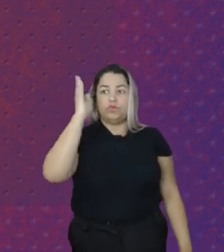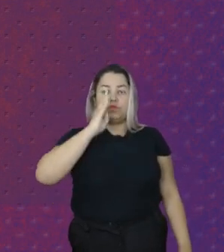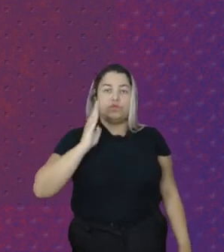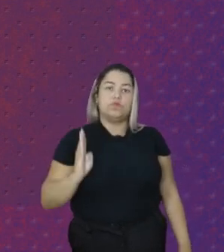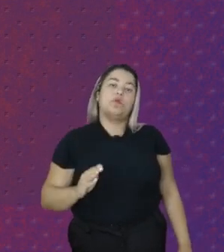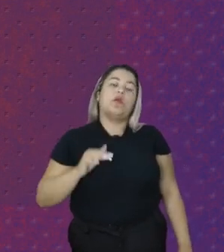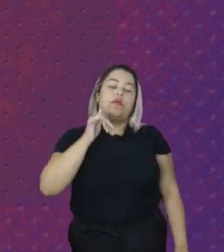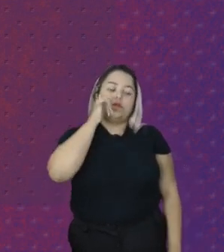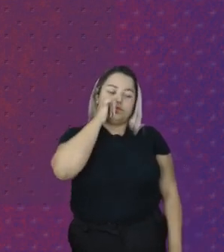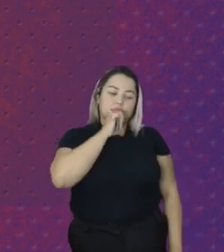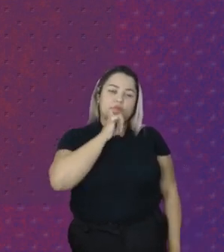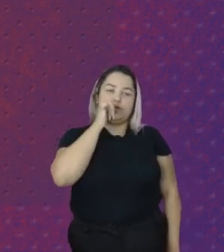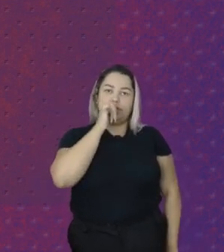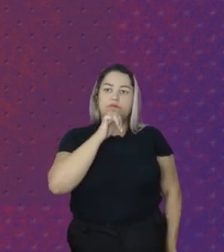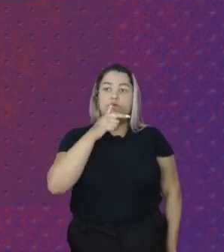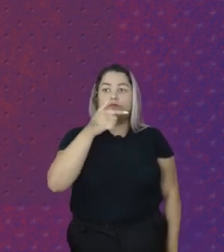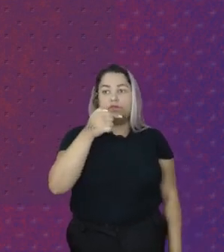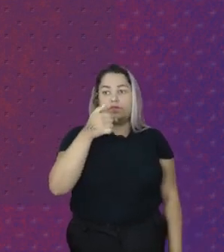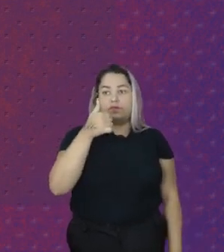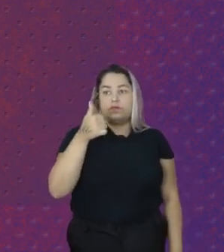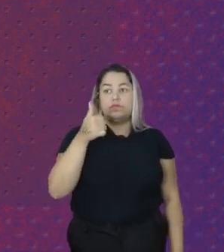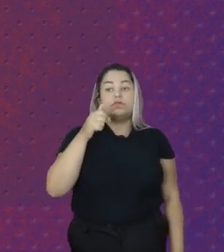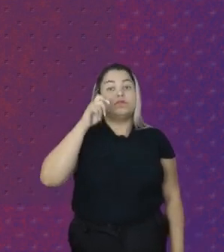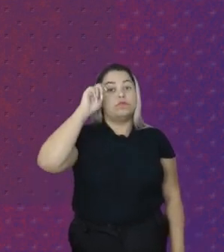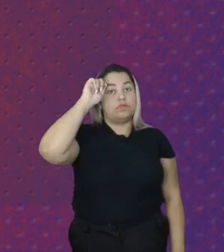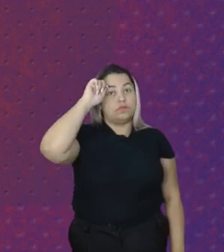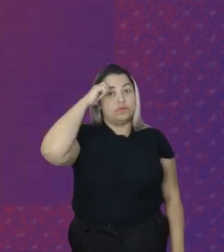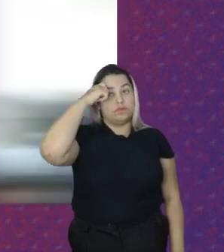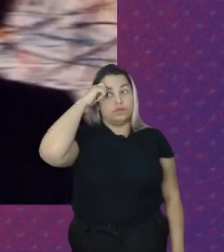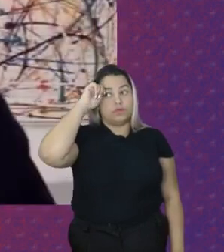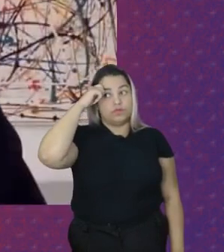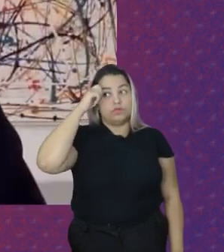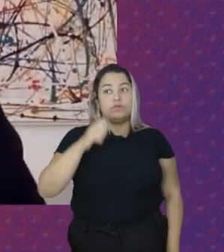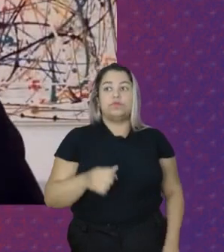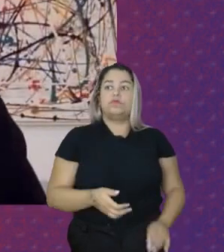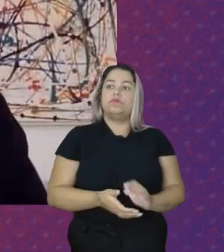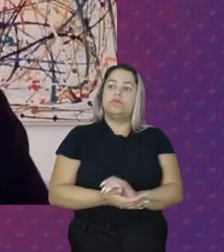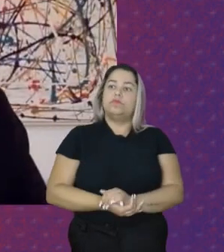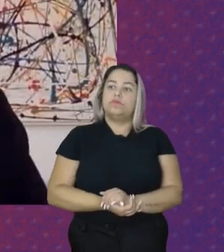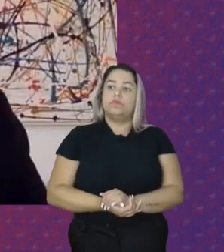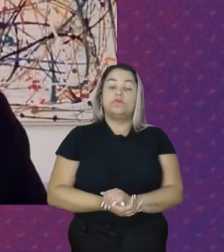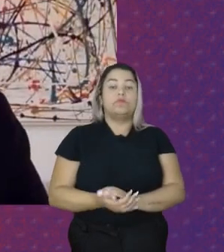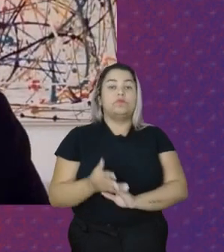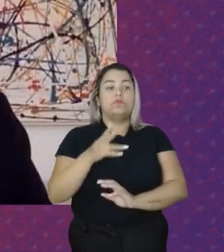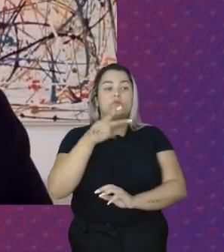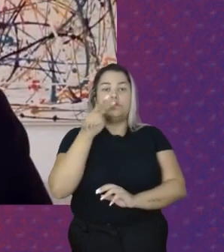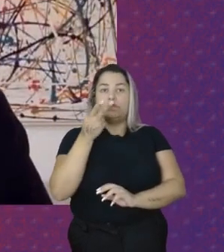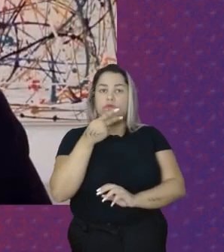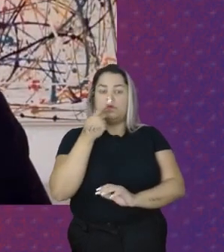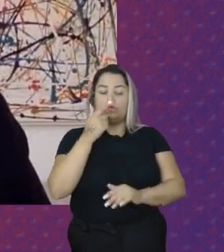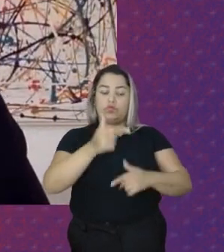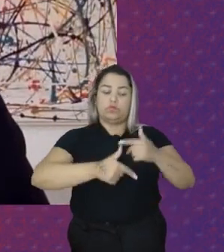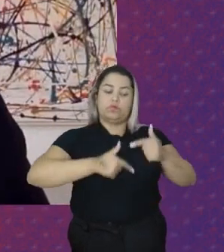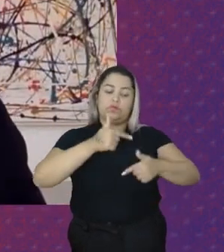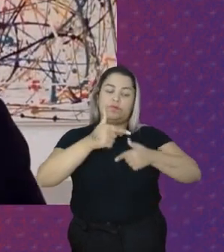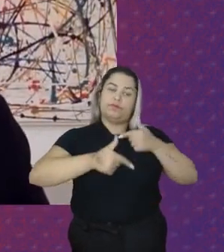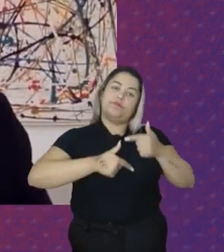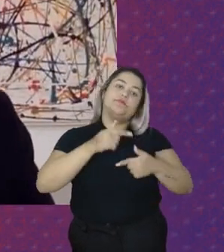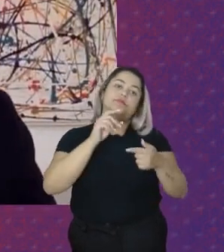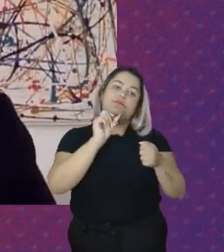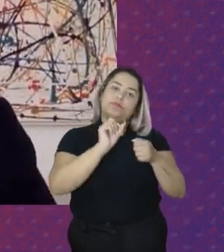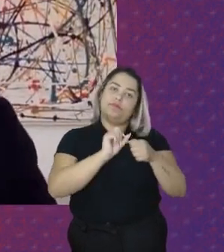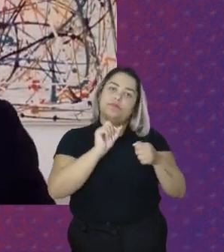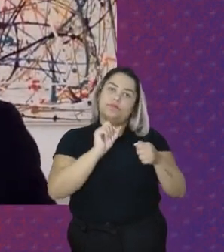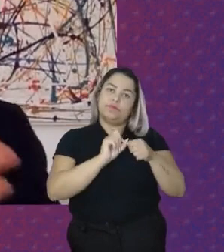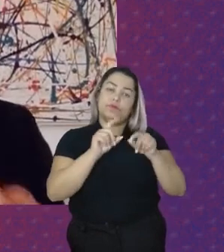Meninas E 71% Eram Negras Então Nós estamos Falando De um trabalho Realizado